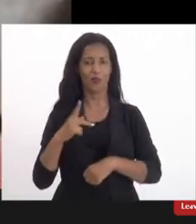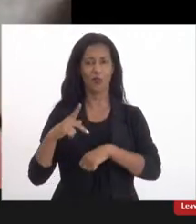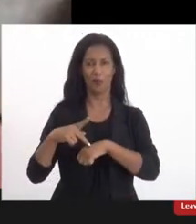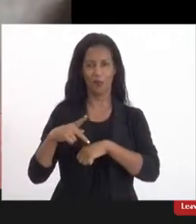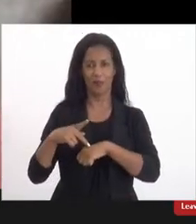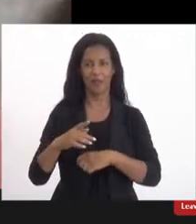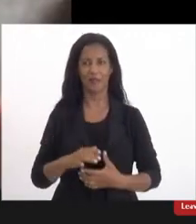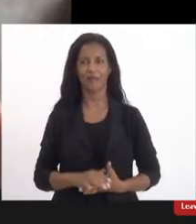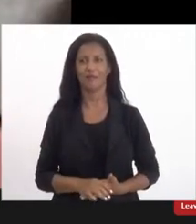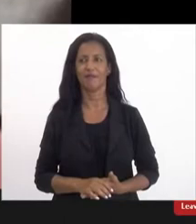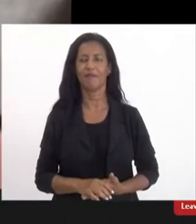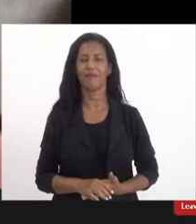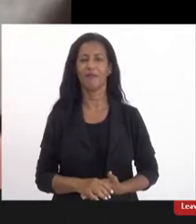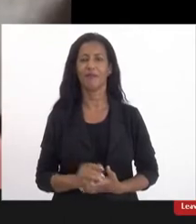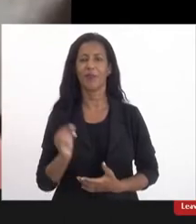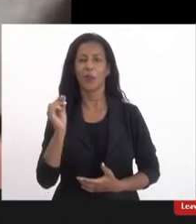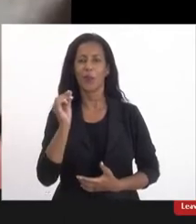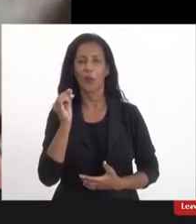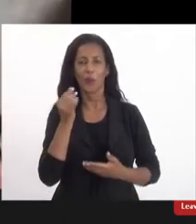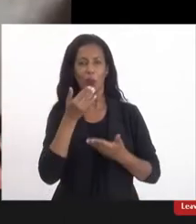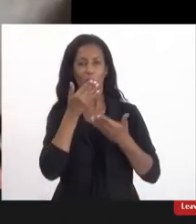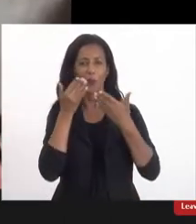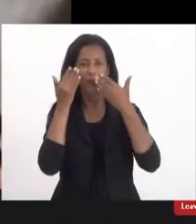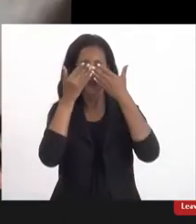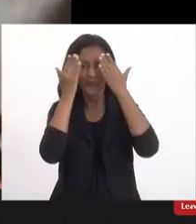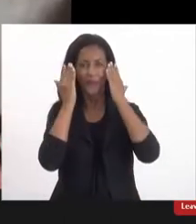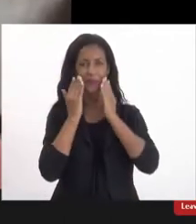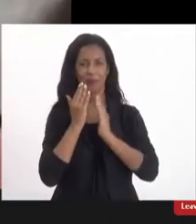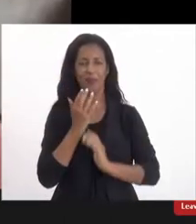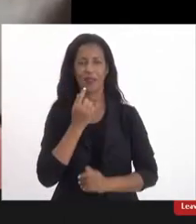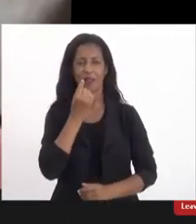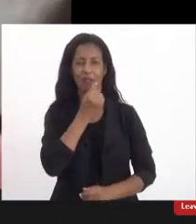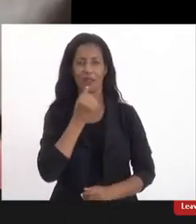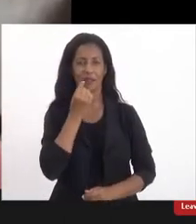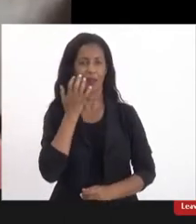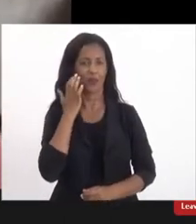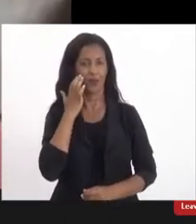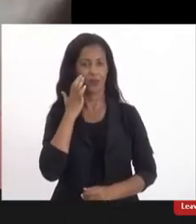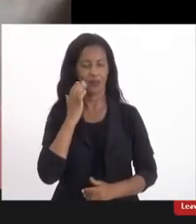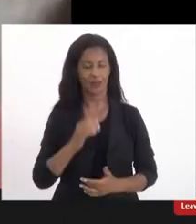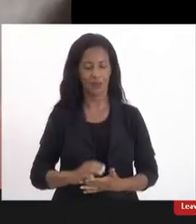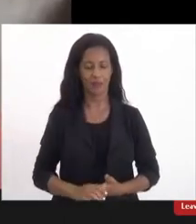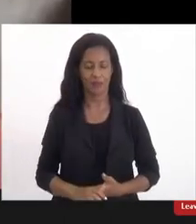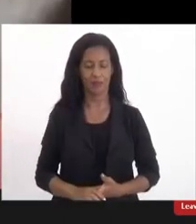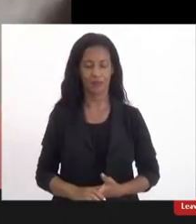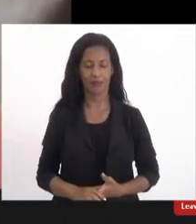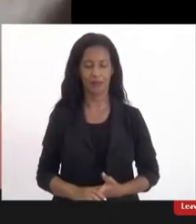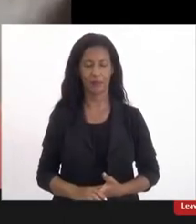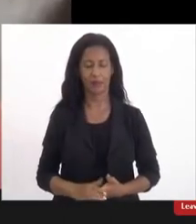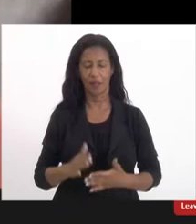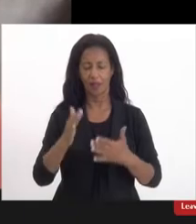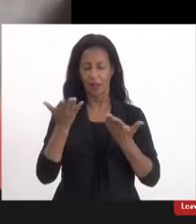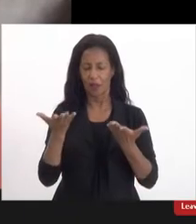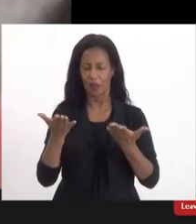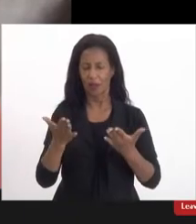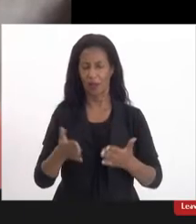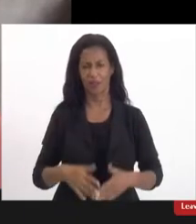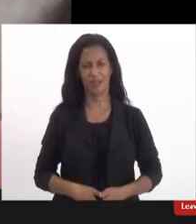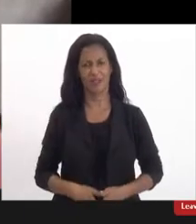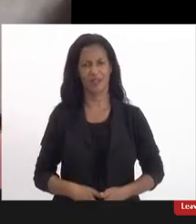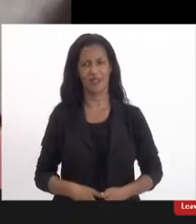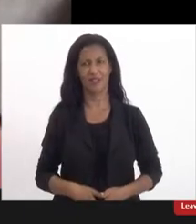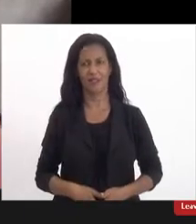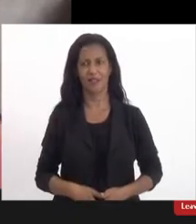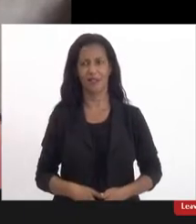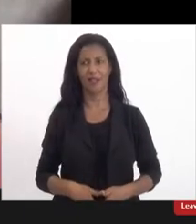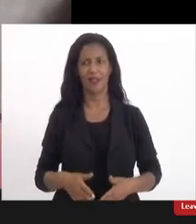estou com um pouco só de maquiagem e batom meio rosa bom é uma honra ouvir todas